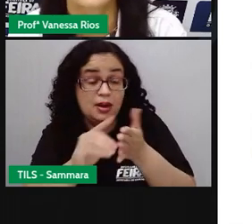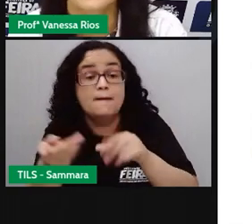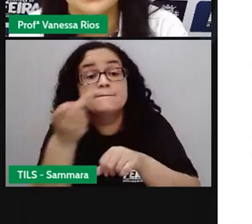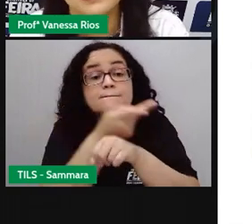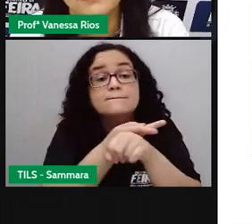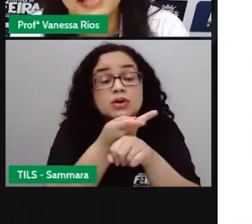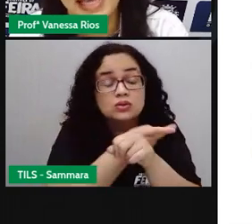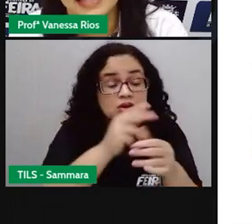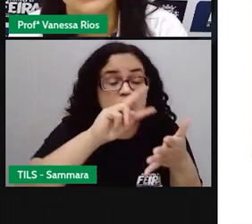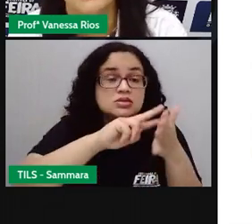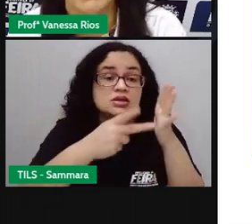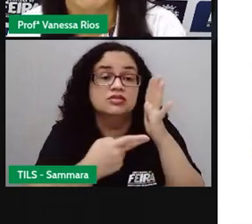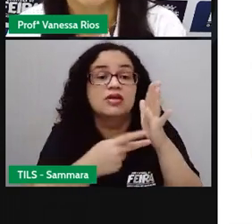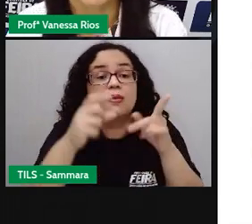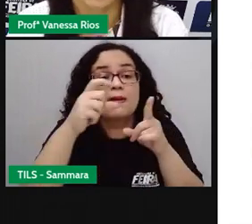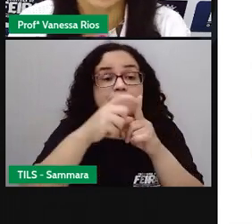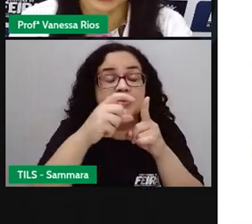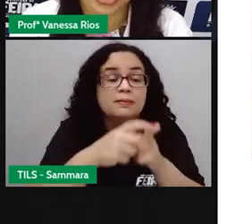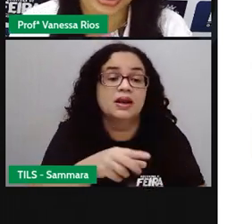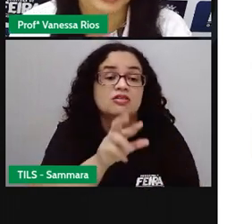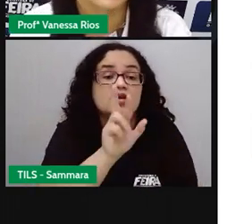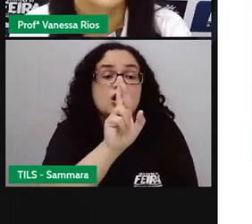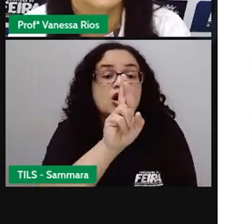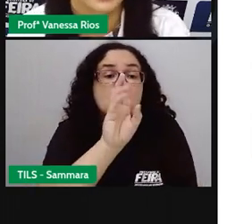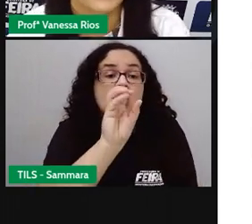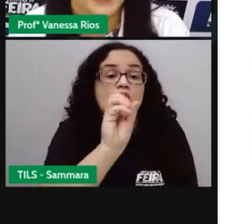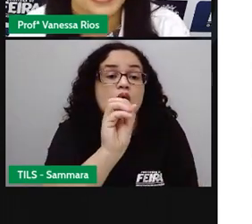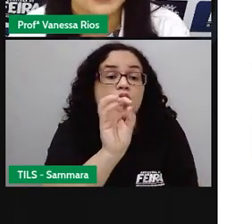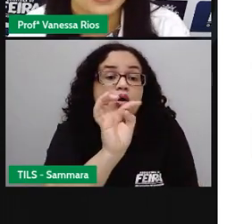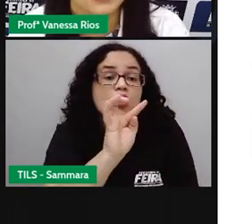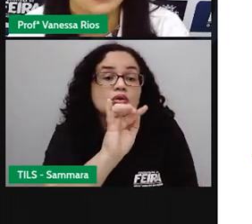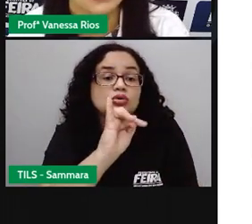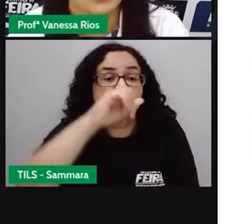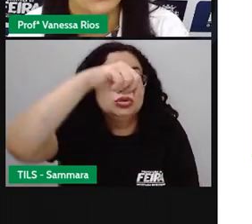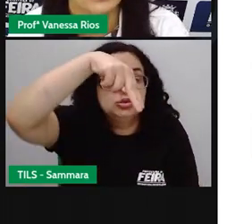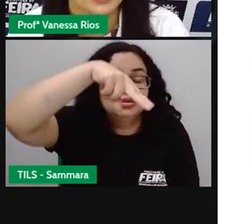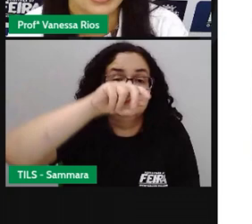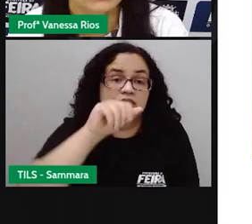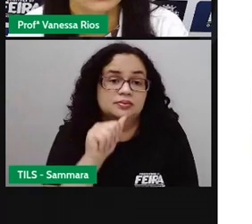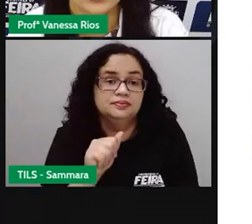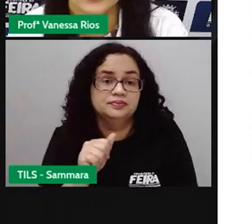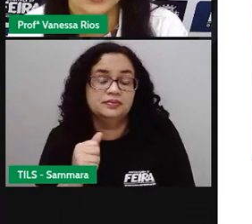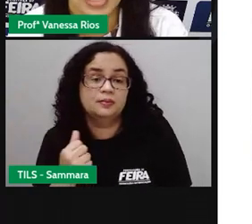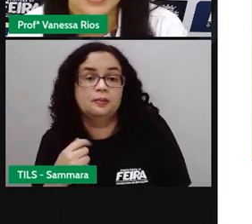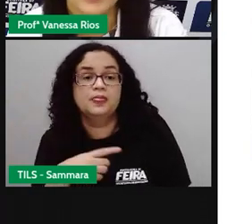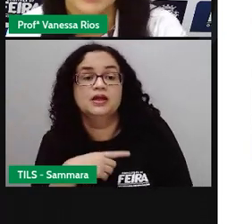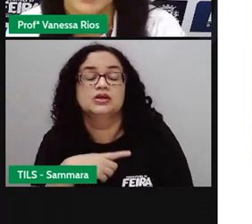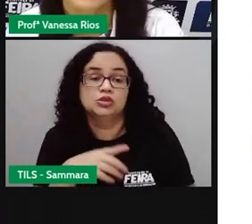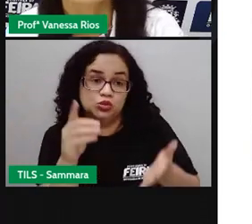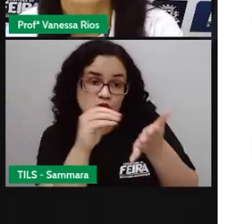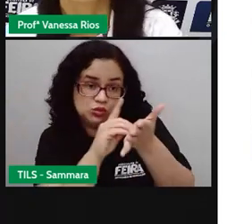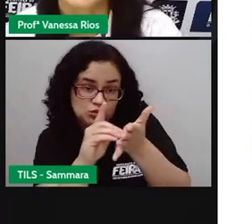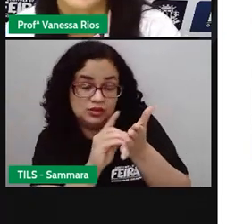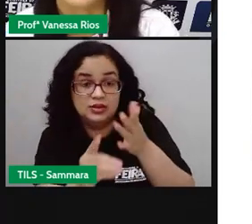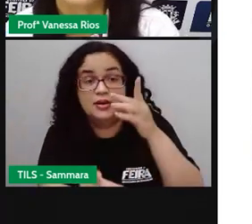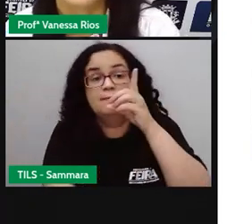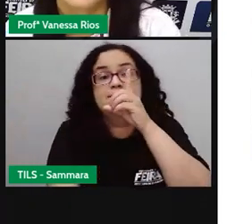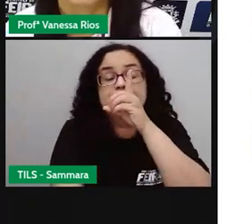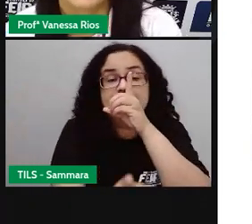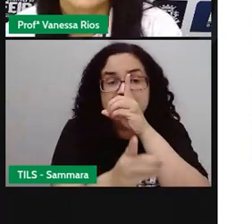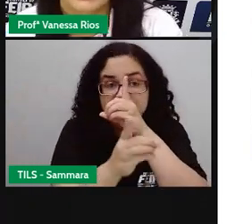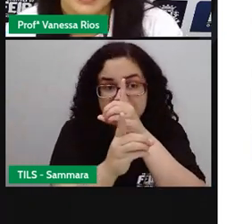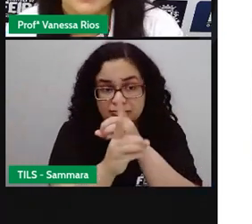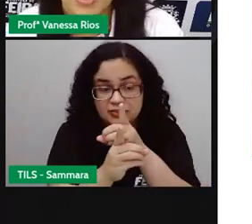procurar o significado da palavra rotina, aparece assim, ó. Em um dos dicionários você pode encontrar